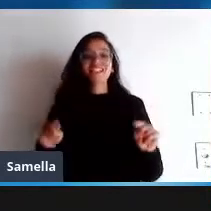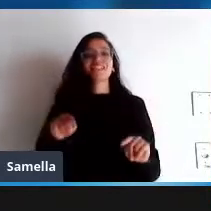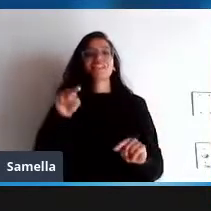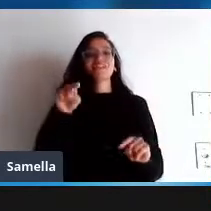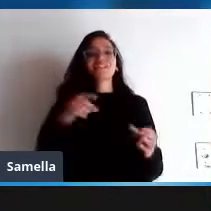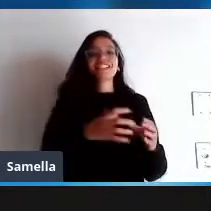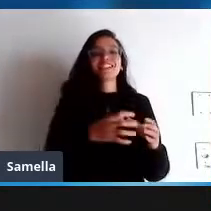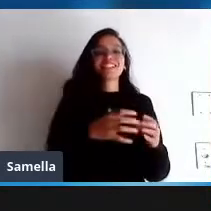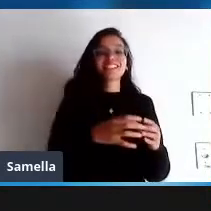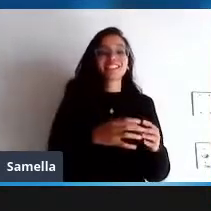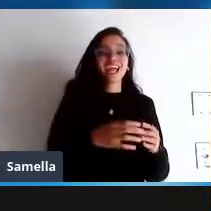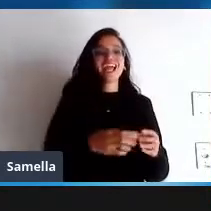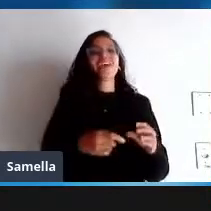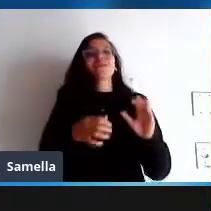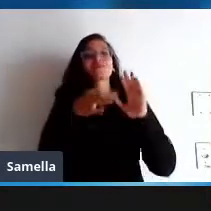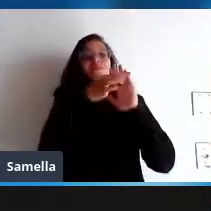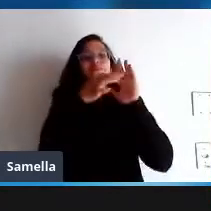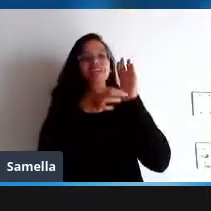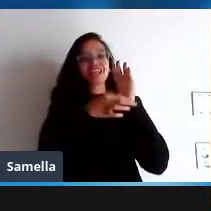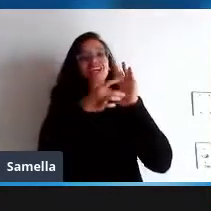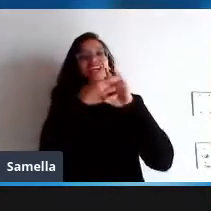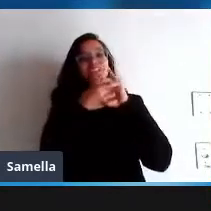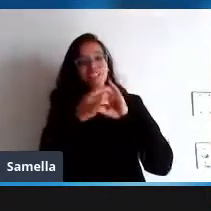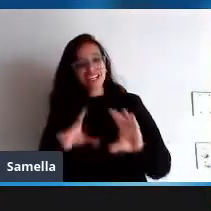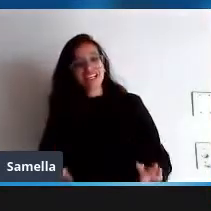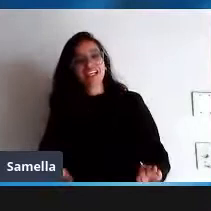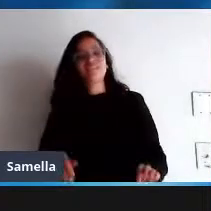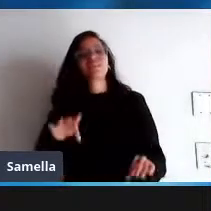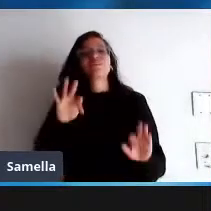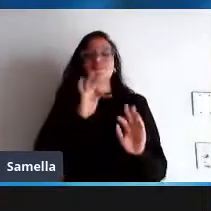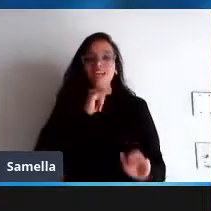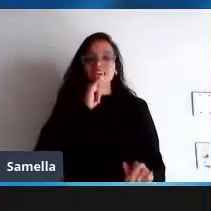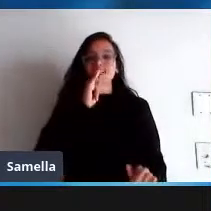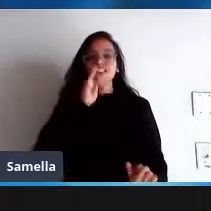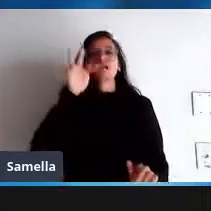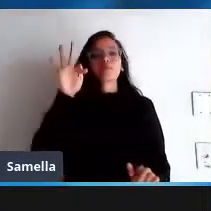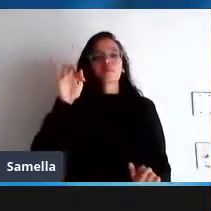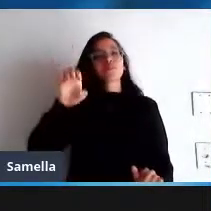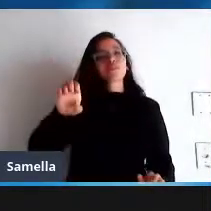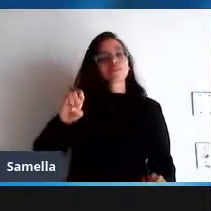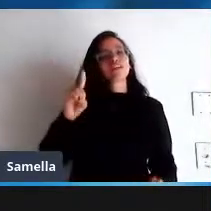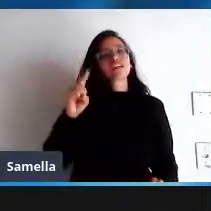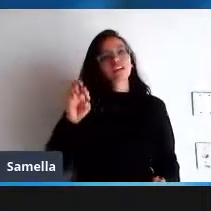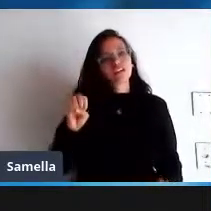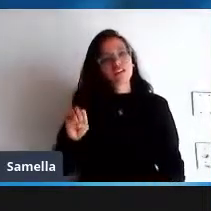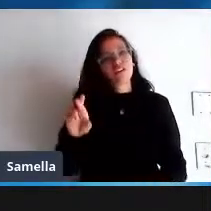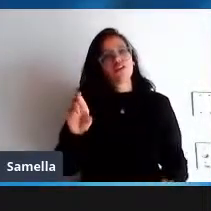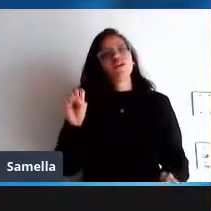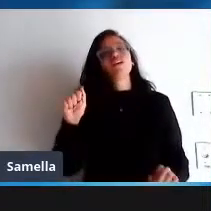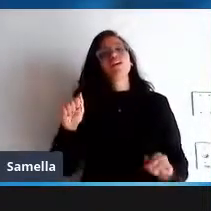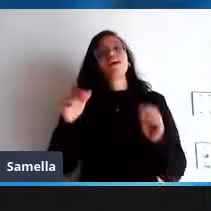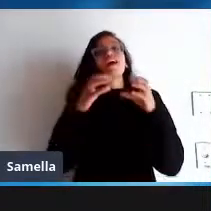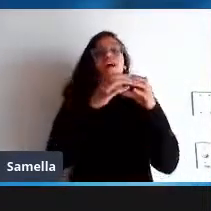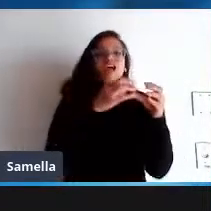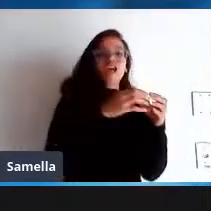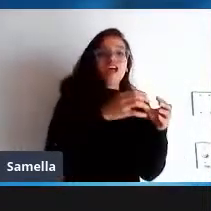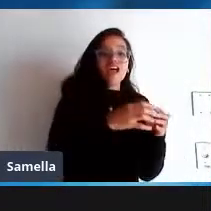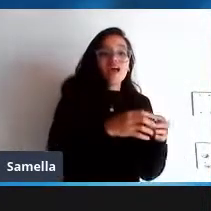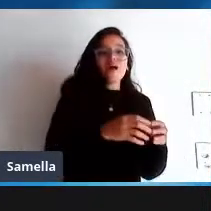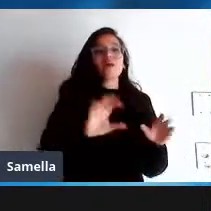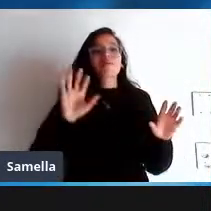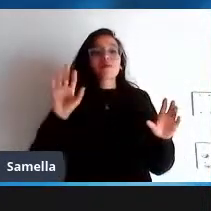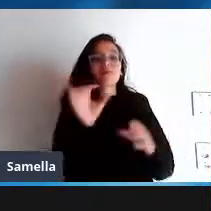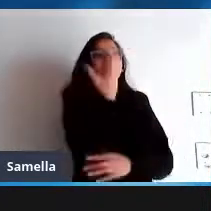desenvolvedores de um determinado projeto o próprio projeto Fedora é um projeto é uma comunidade que acontece o